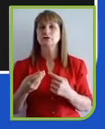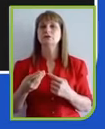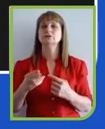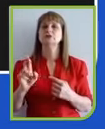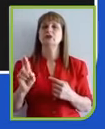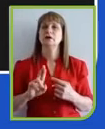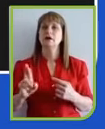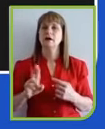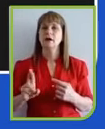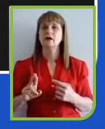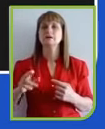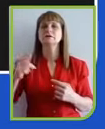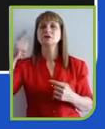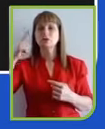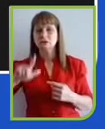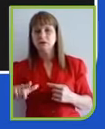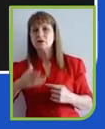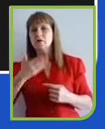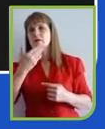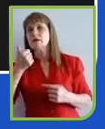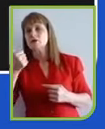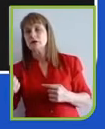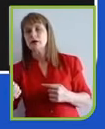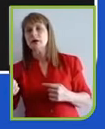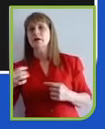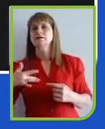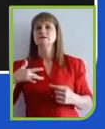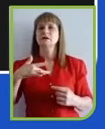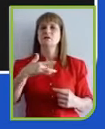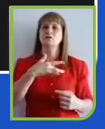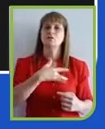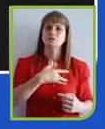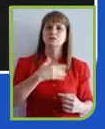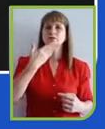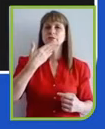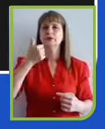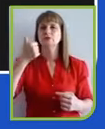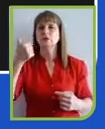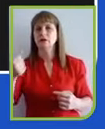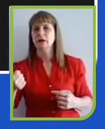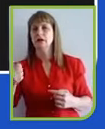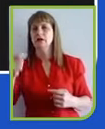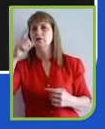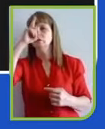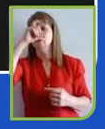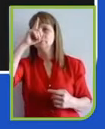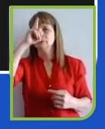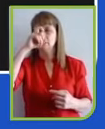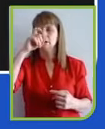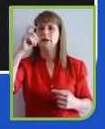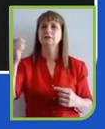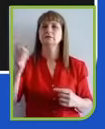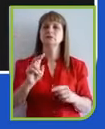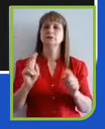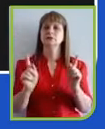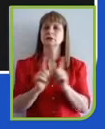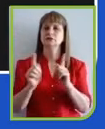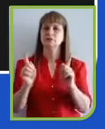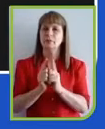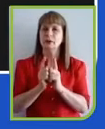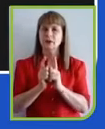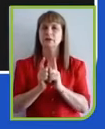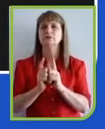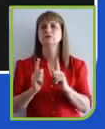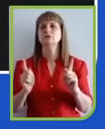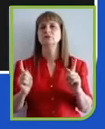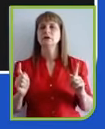para melhorar o atendimento em saúde, para formar profissionais, para levar equipamentos. E acho que isso pode acabar virando